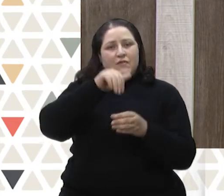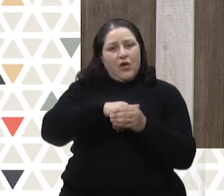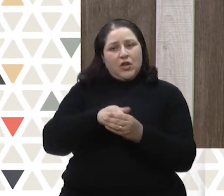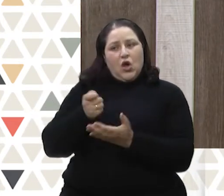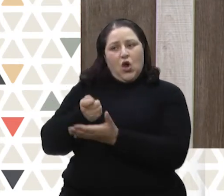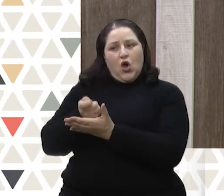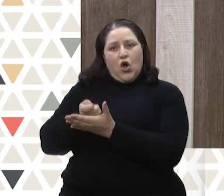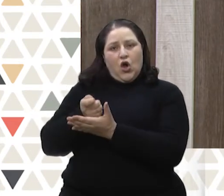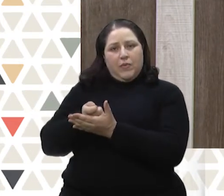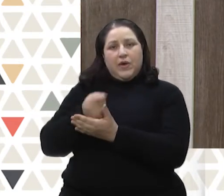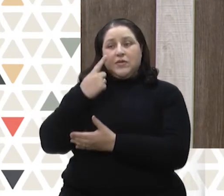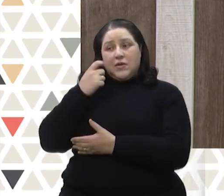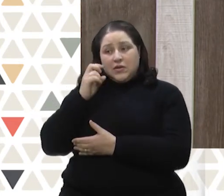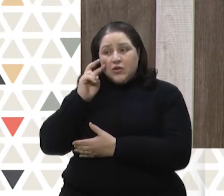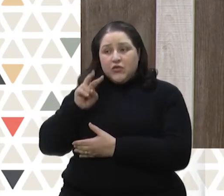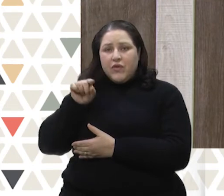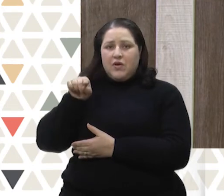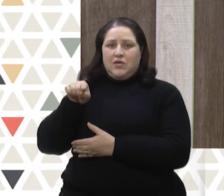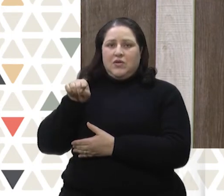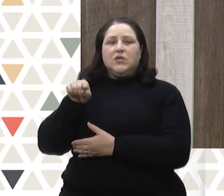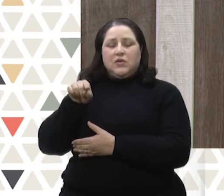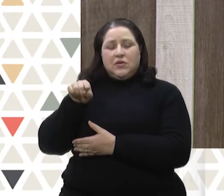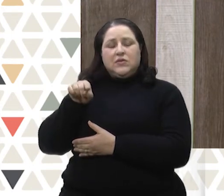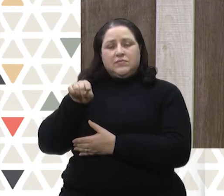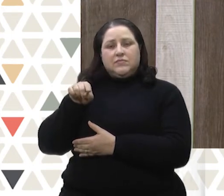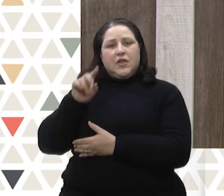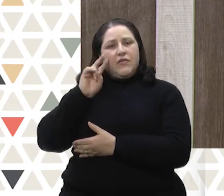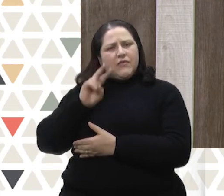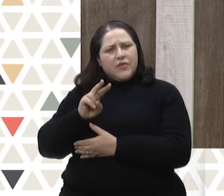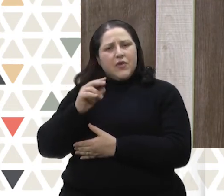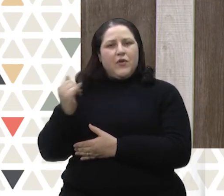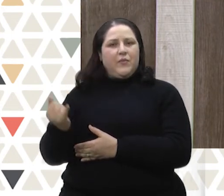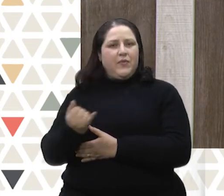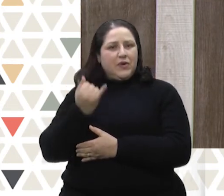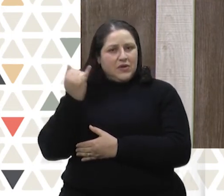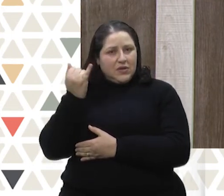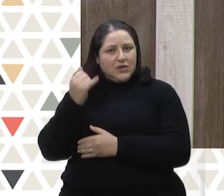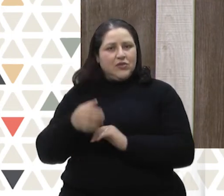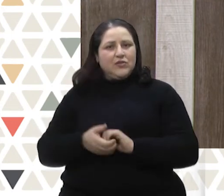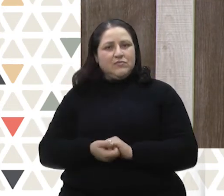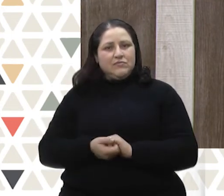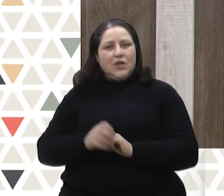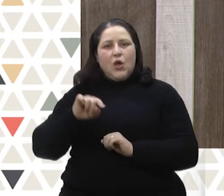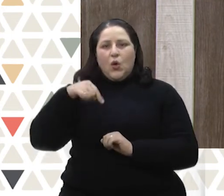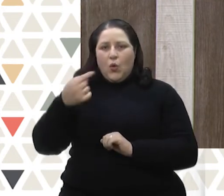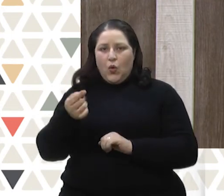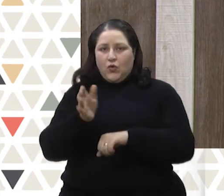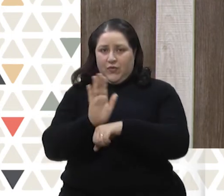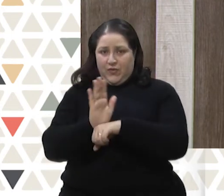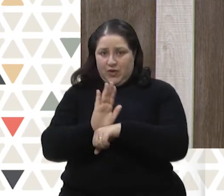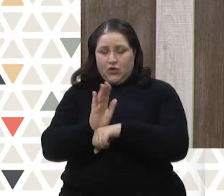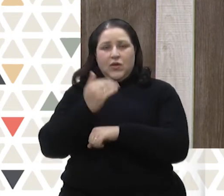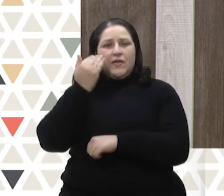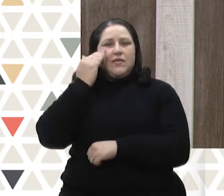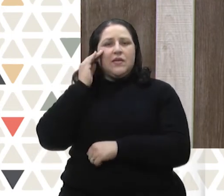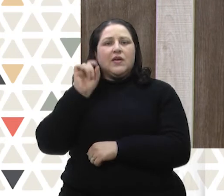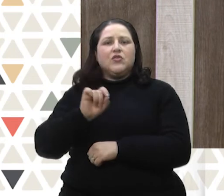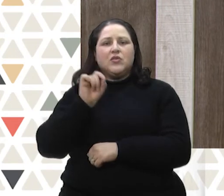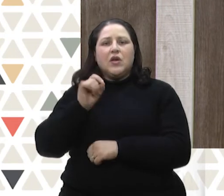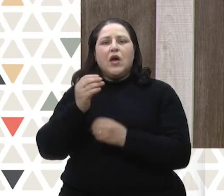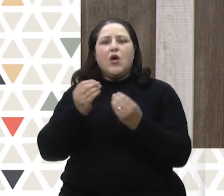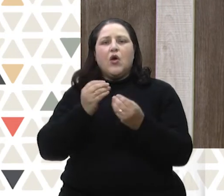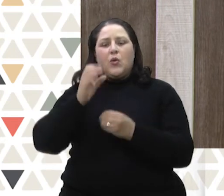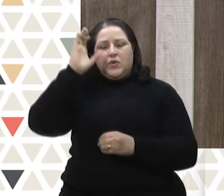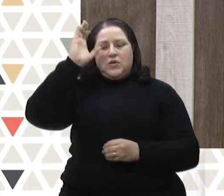e da eleitora. Interessante olhar para isso dessa forma, né? E viu só como ela é importante? No